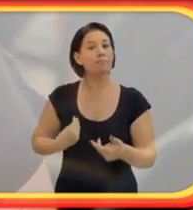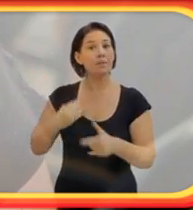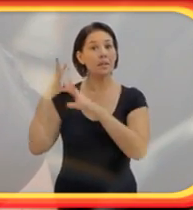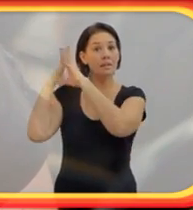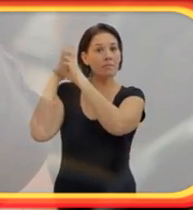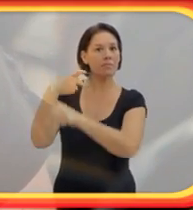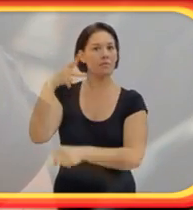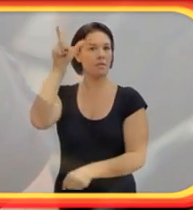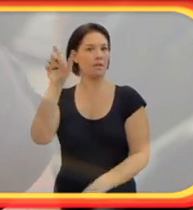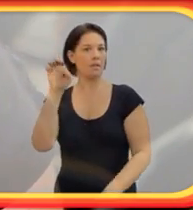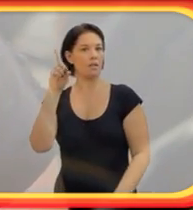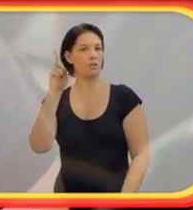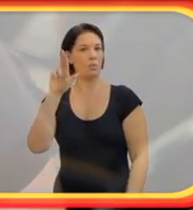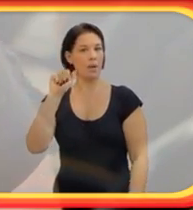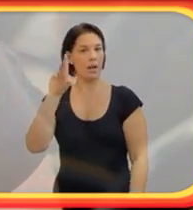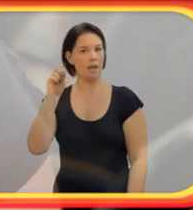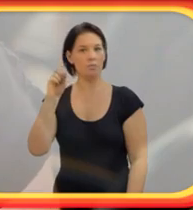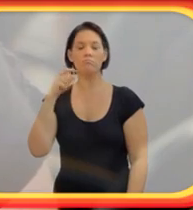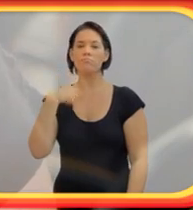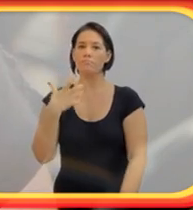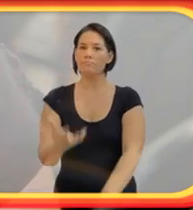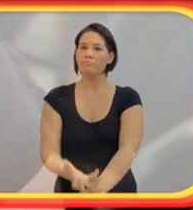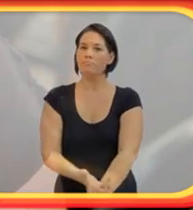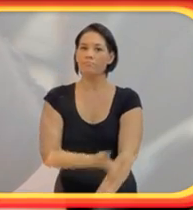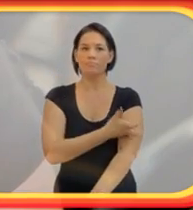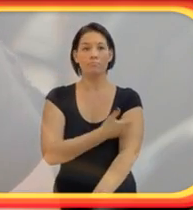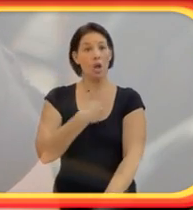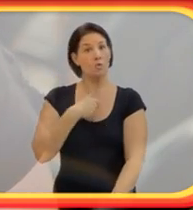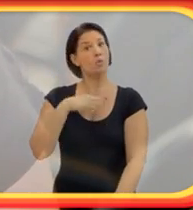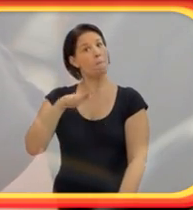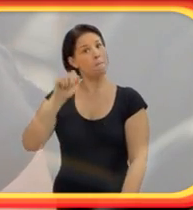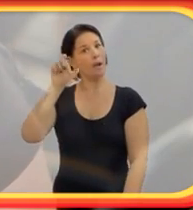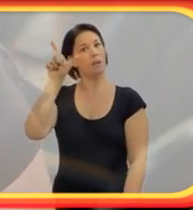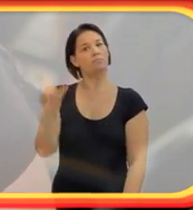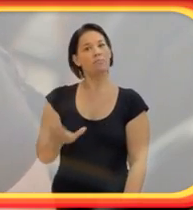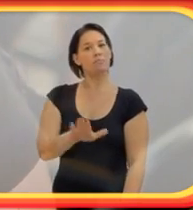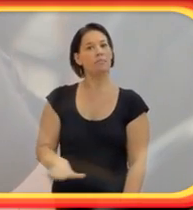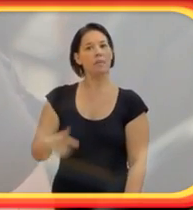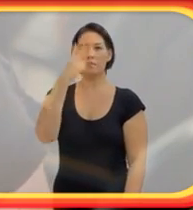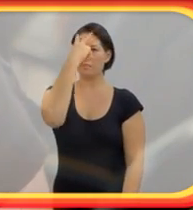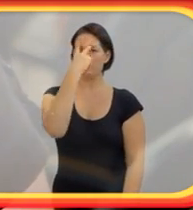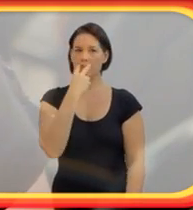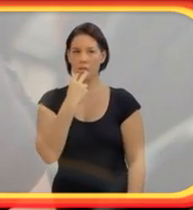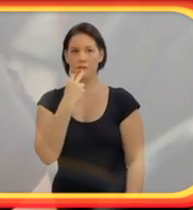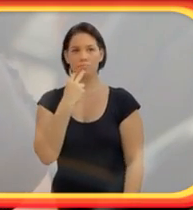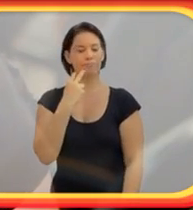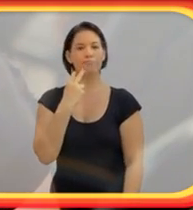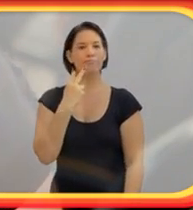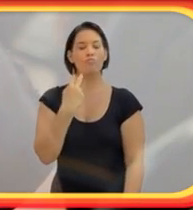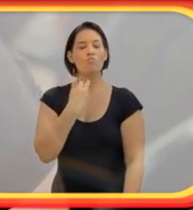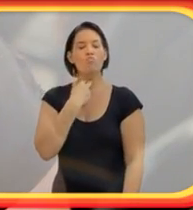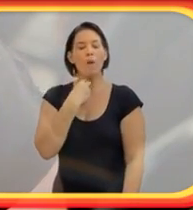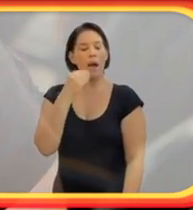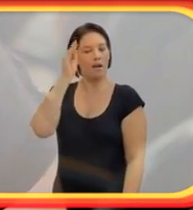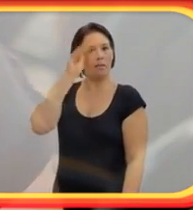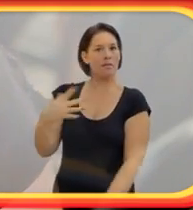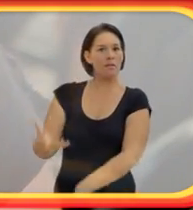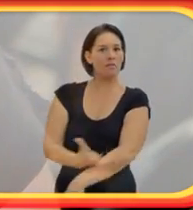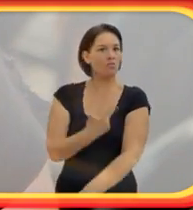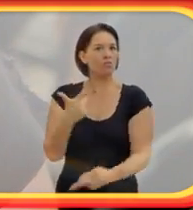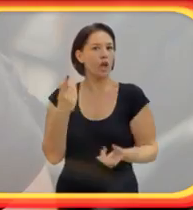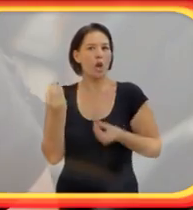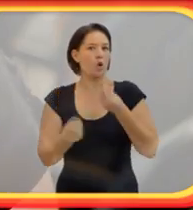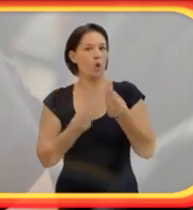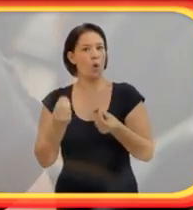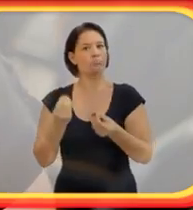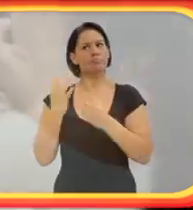vida de Eduardo me fez emocionar. Sou mãe de uma criança com deficiência visual e não tem